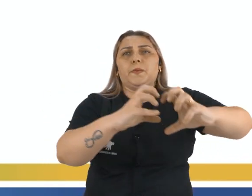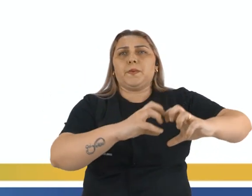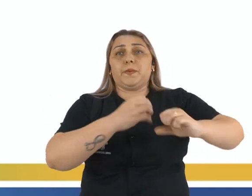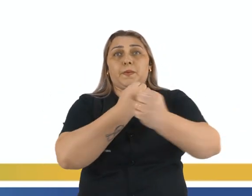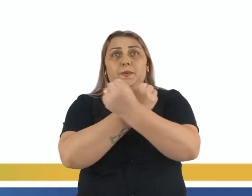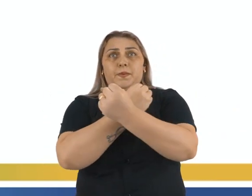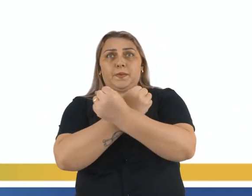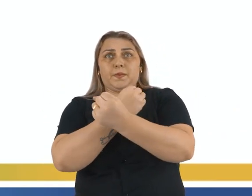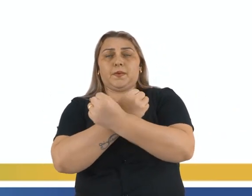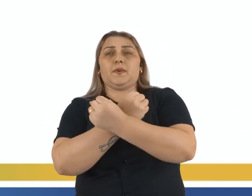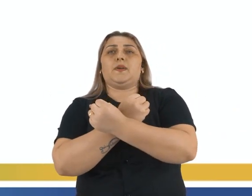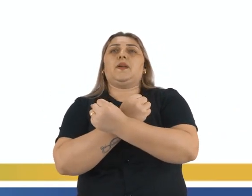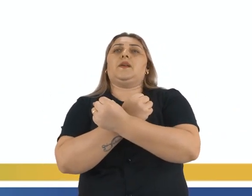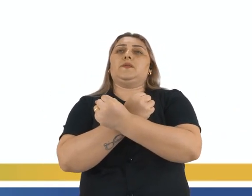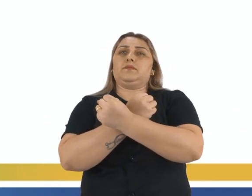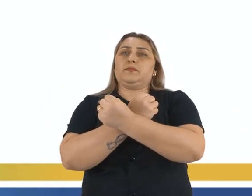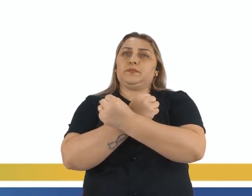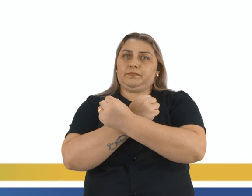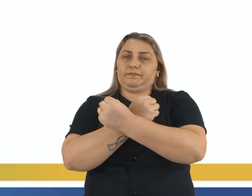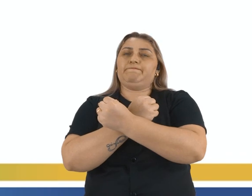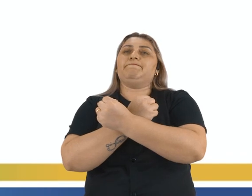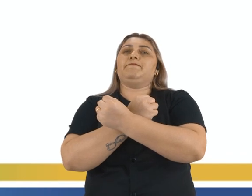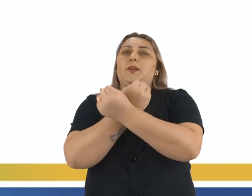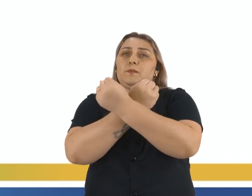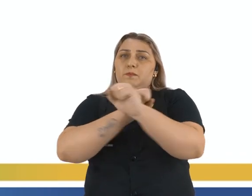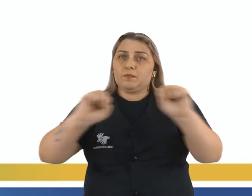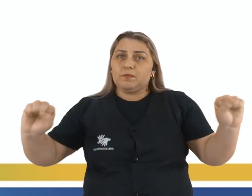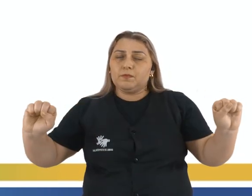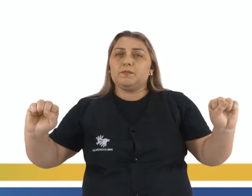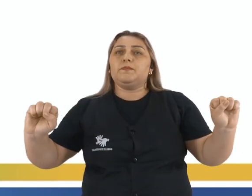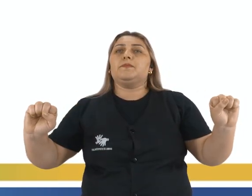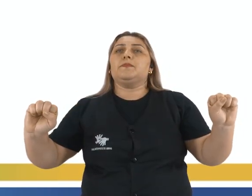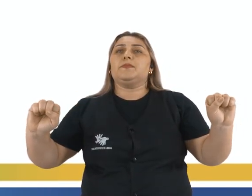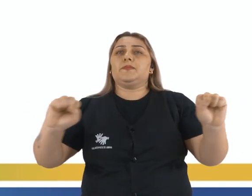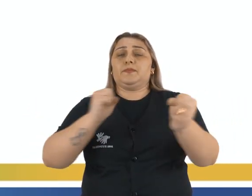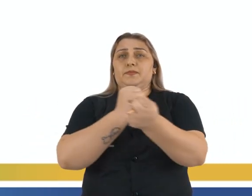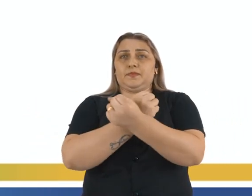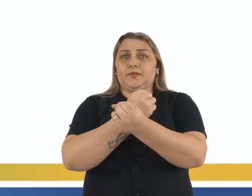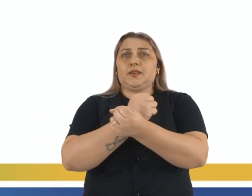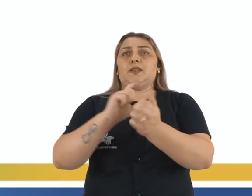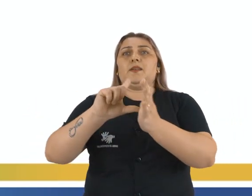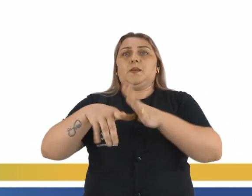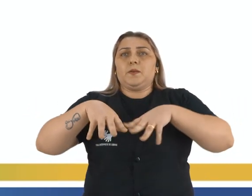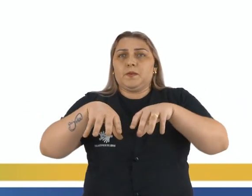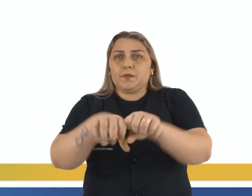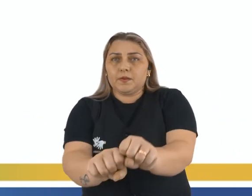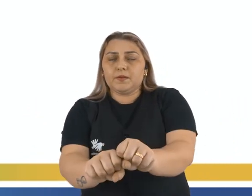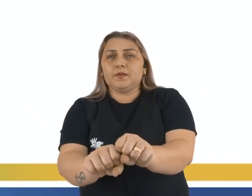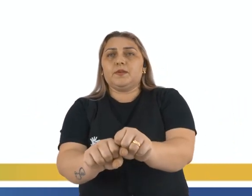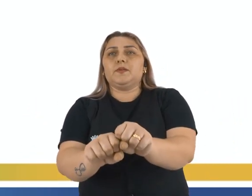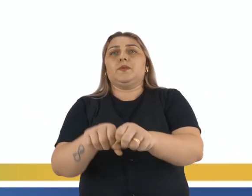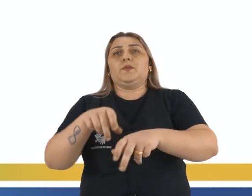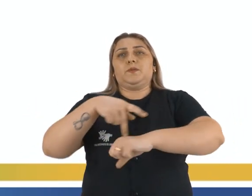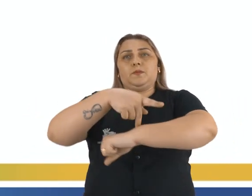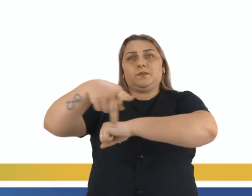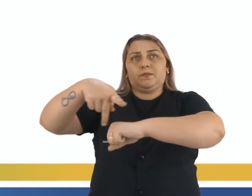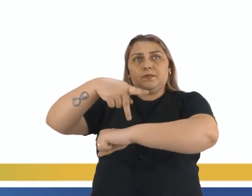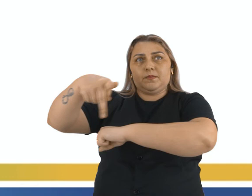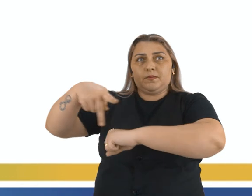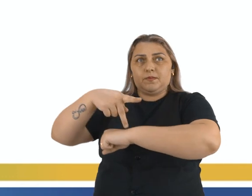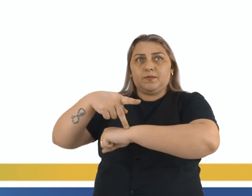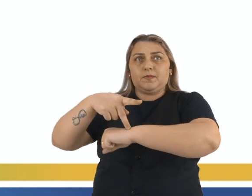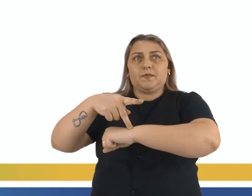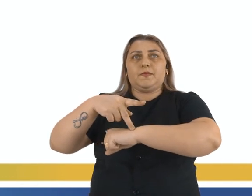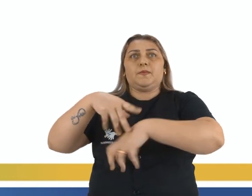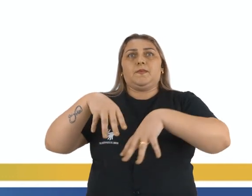escravos, cuja consequência foi a abolição da servidão e da emancipação do país, que era um